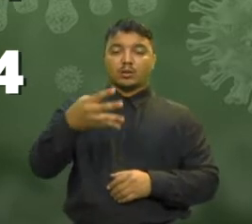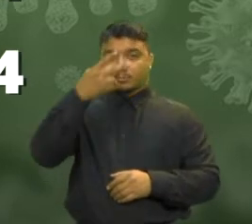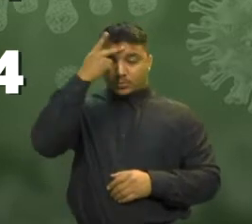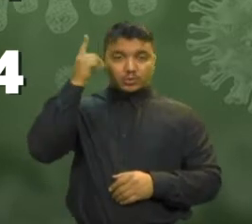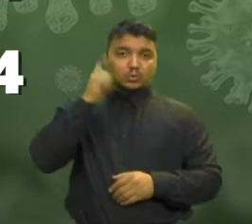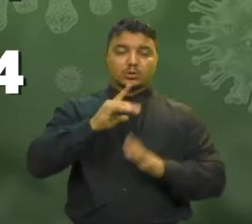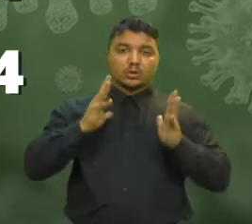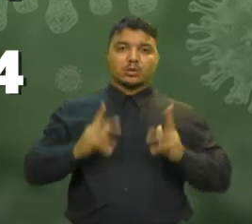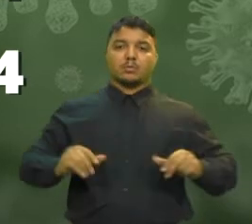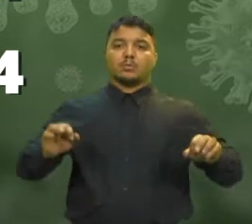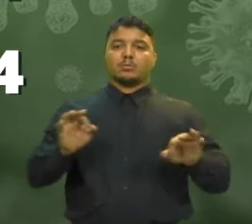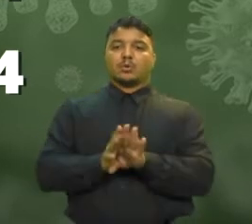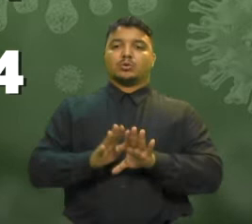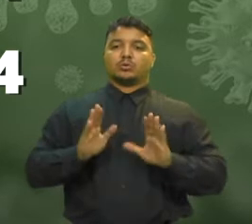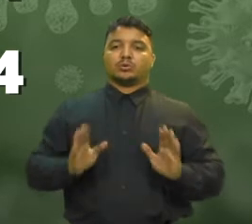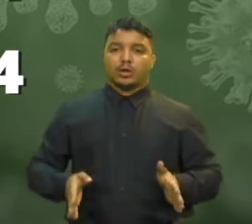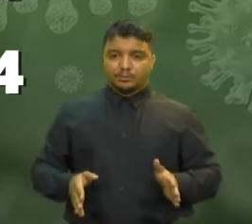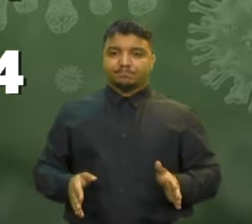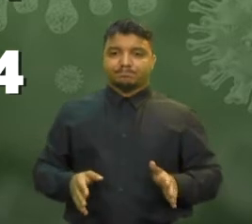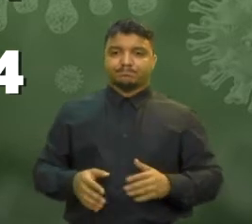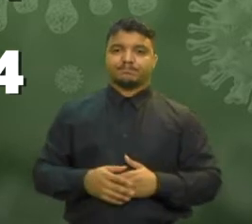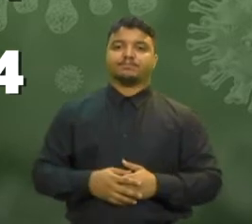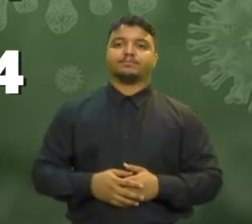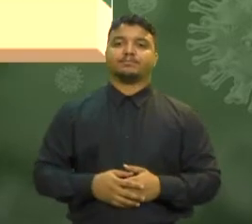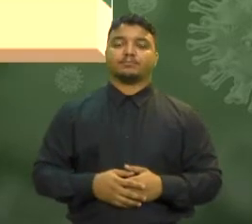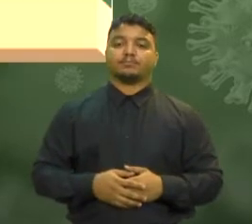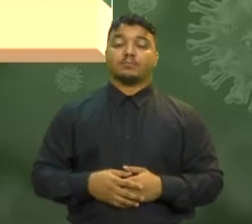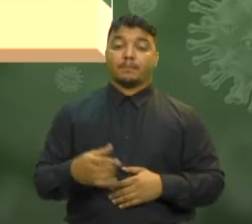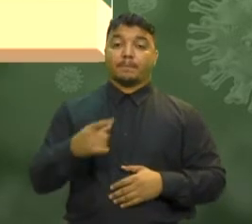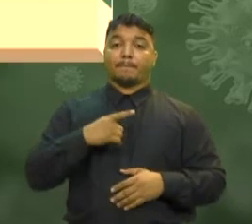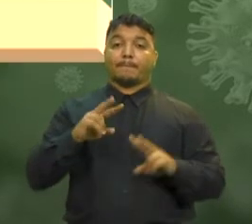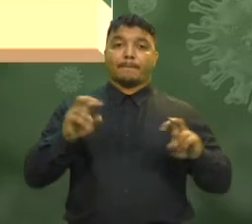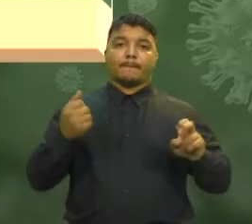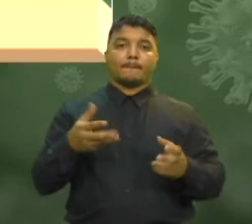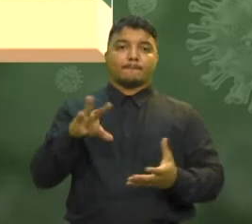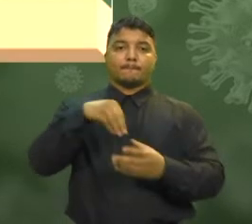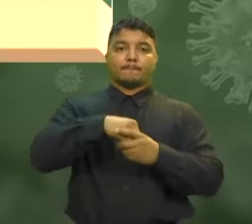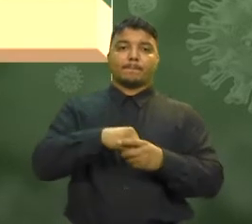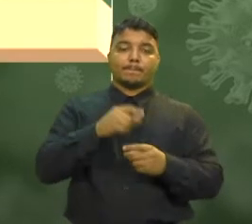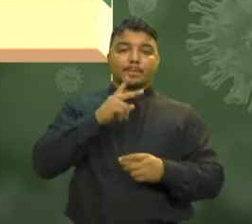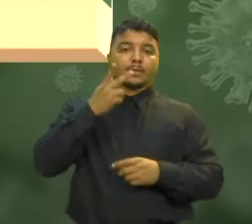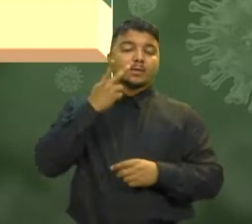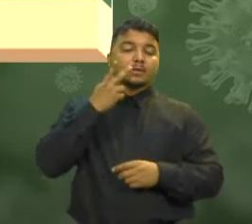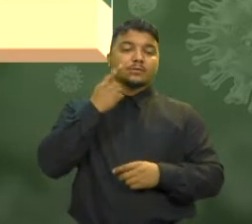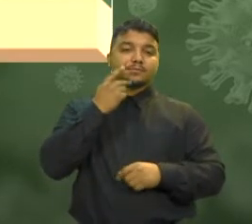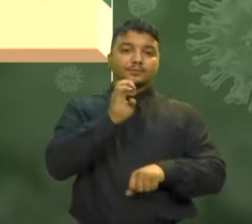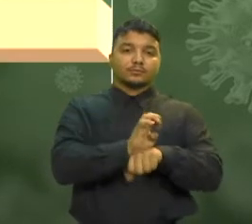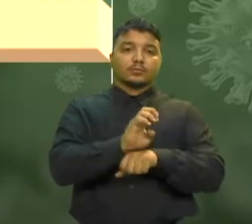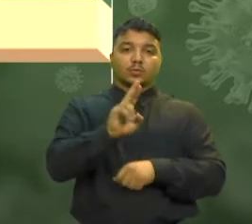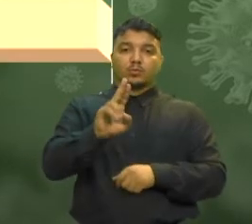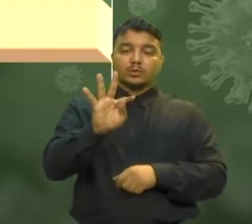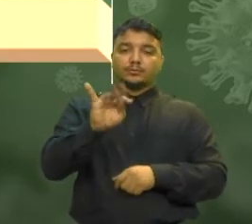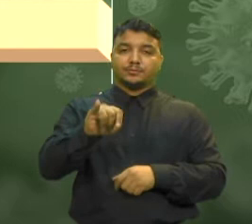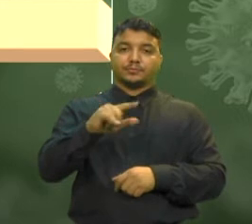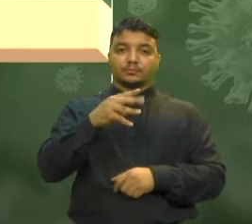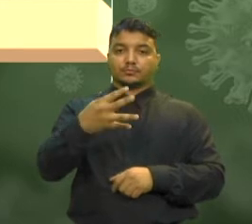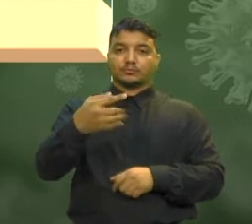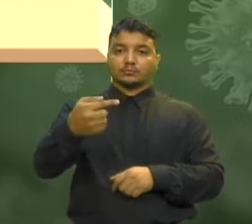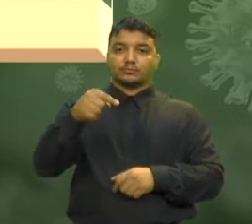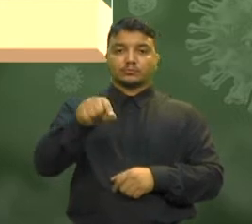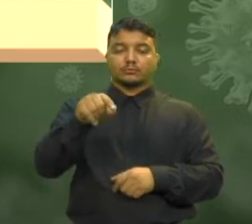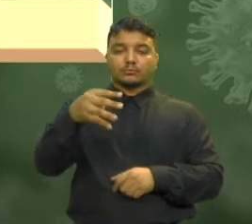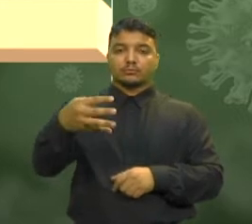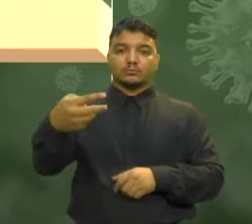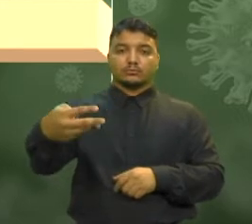pessoas foram curadas do coronavírus Com relação às internações, a taxa de ocupação nas UTIs do Ceará está em 47